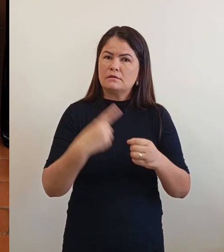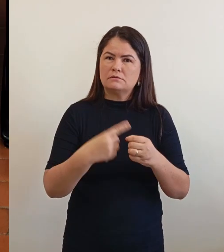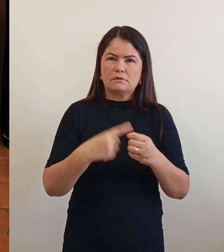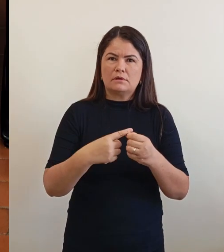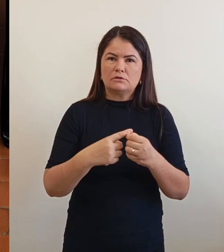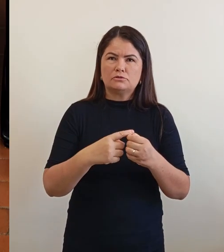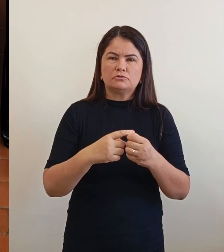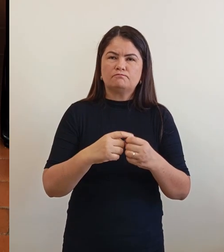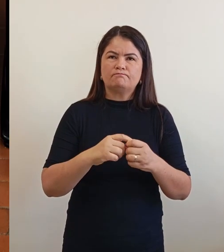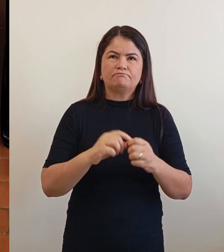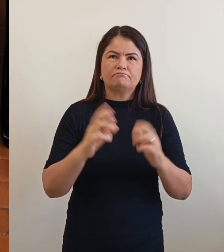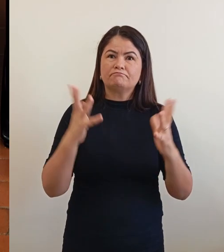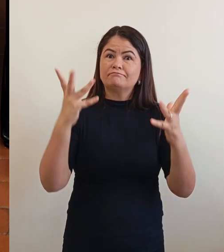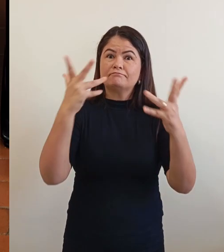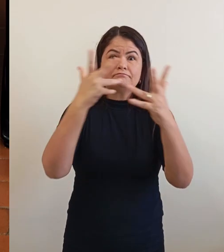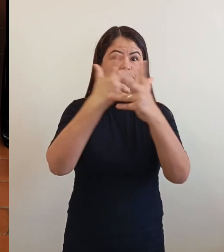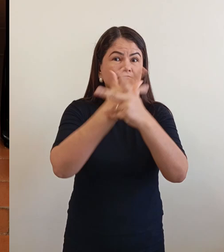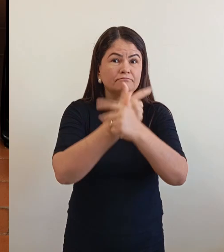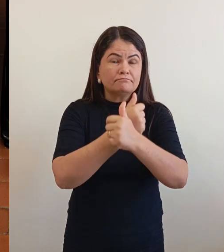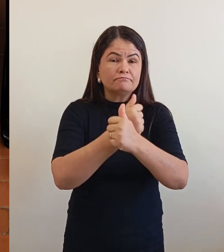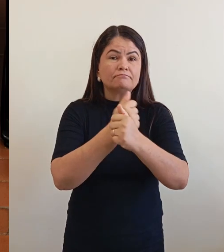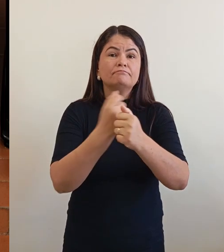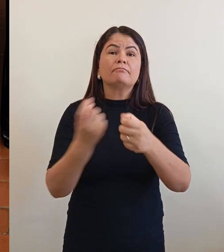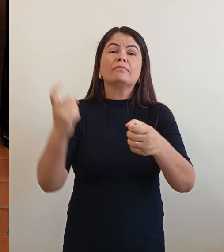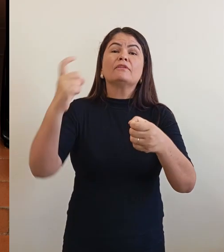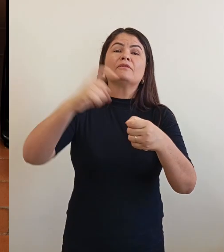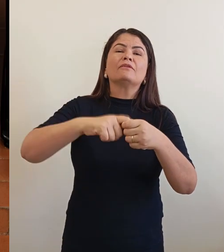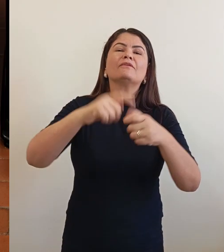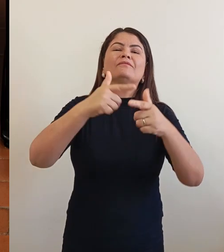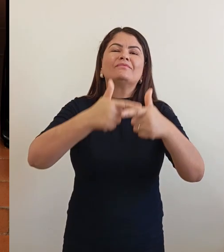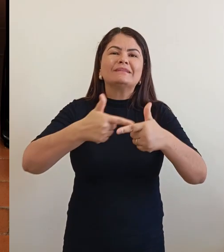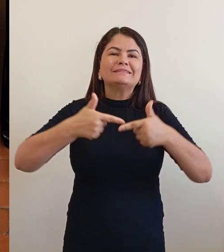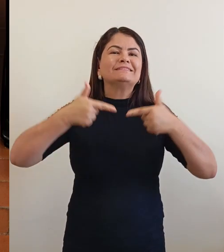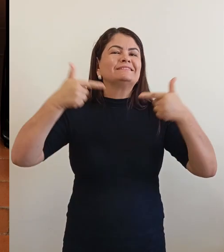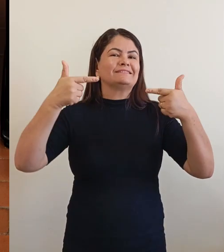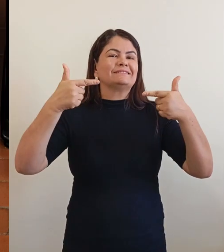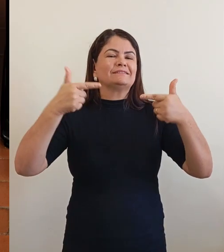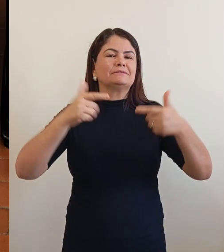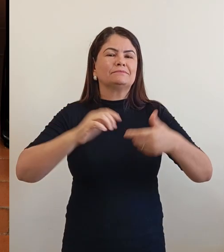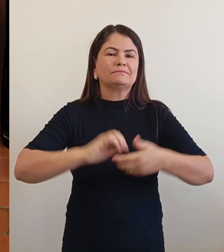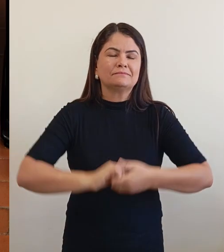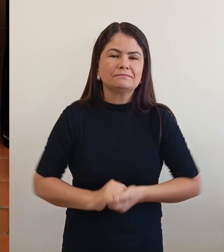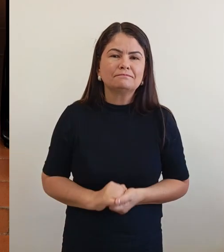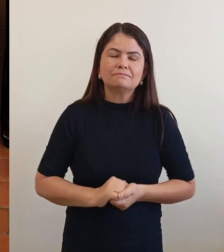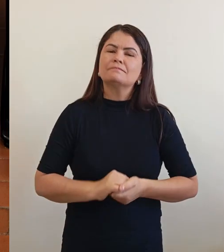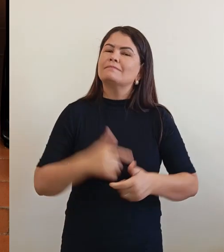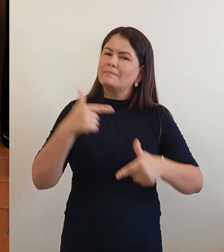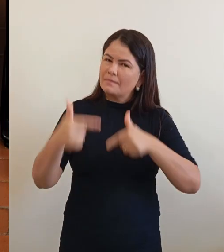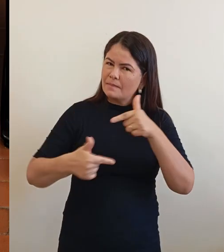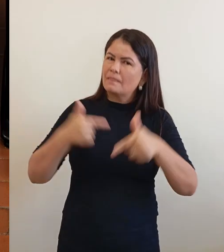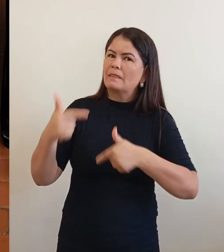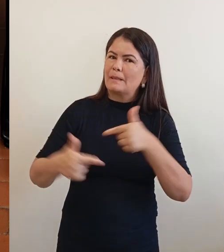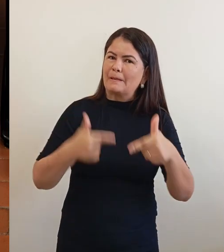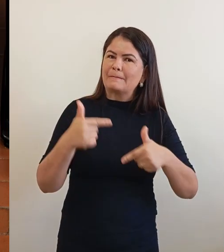certo? Nós queremos ver a cidade nossa voltar a sorrir. Então a gente vamos trabalhar nessa